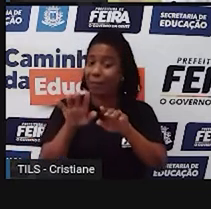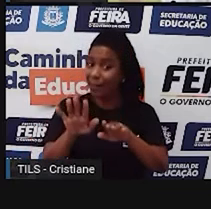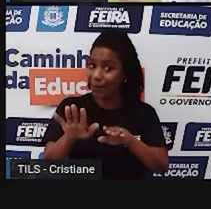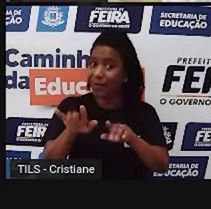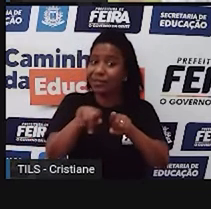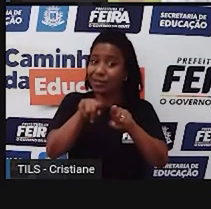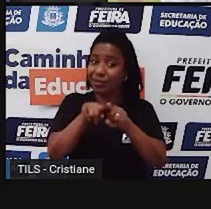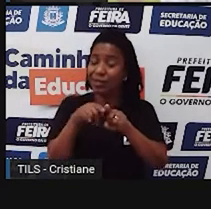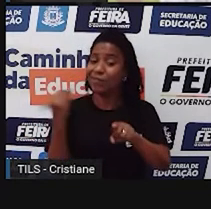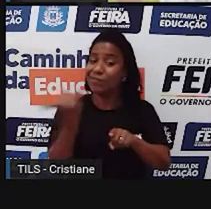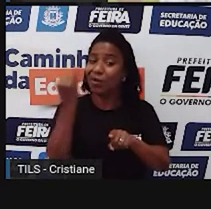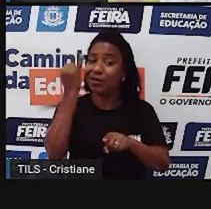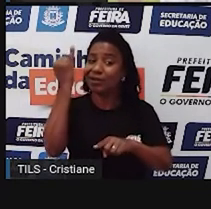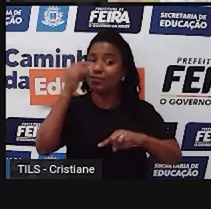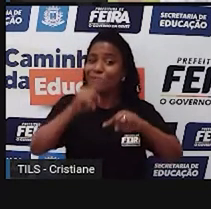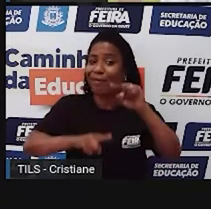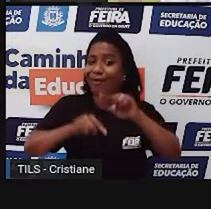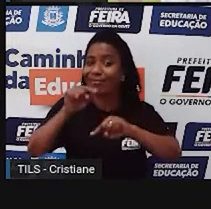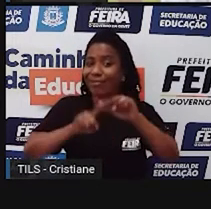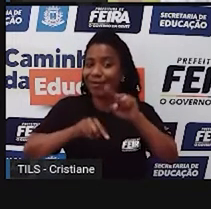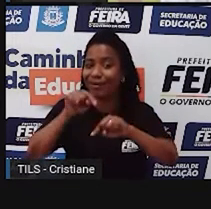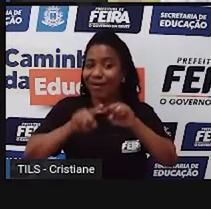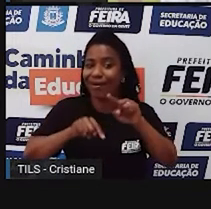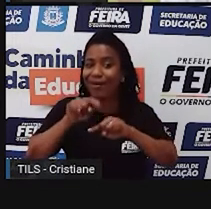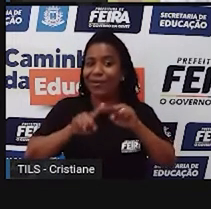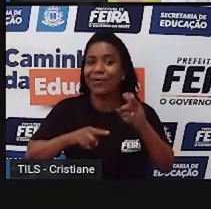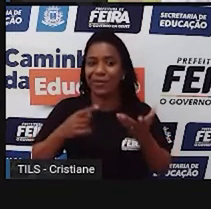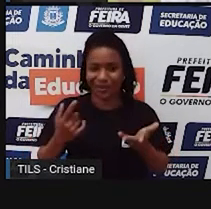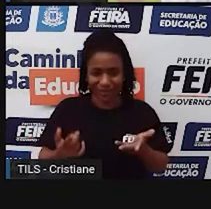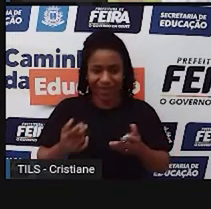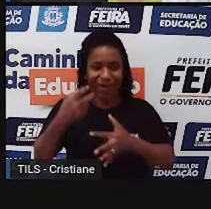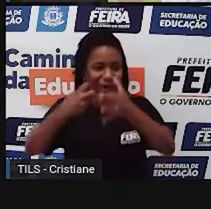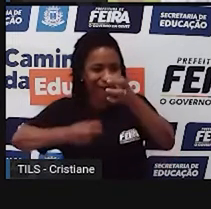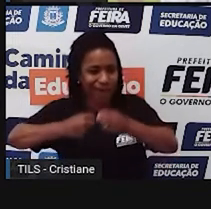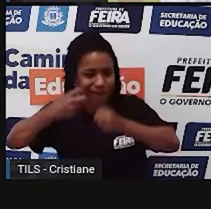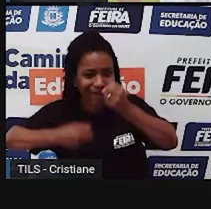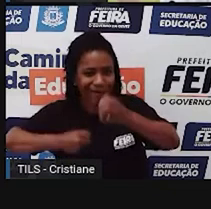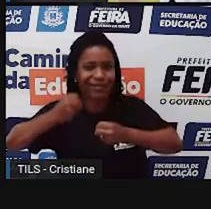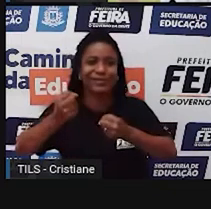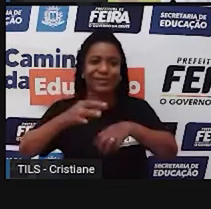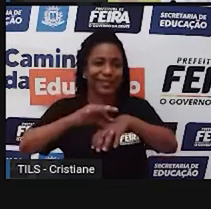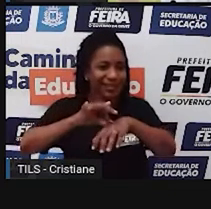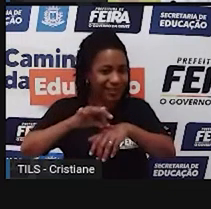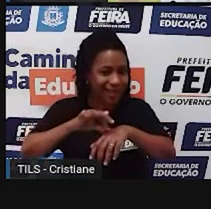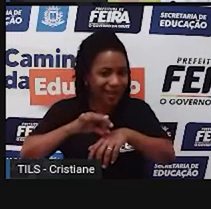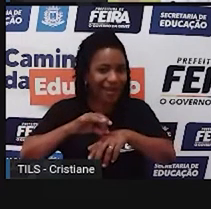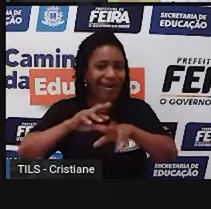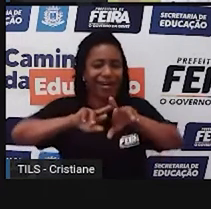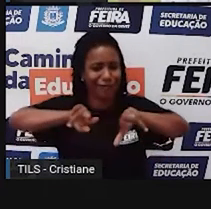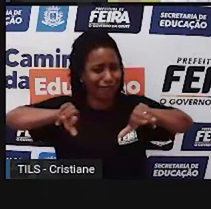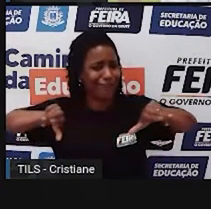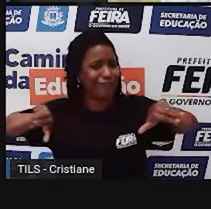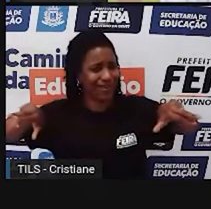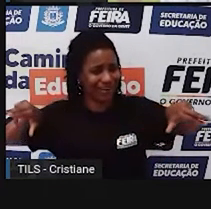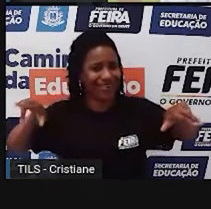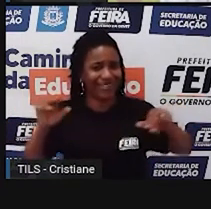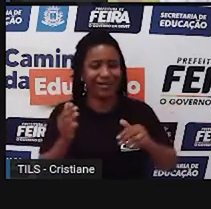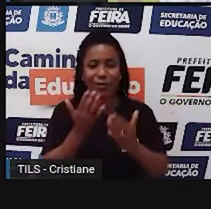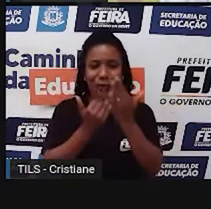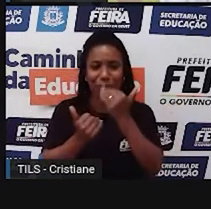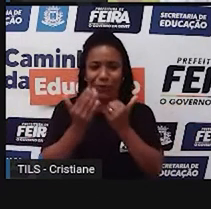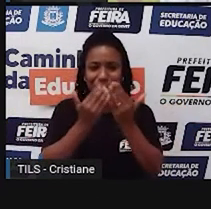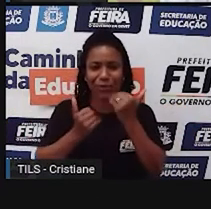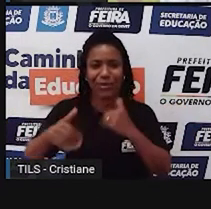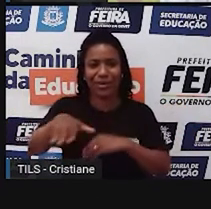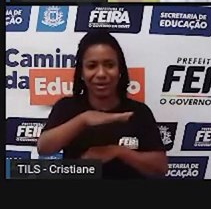-primas, elas iam o quê? Alimentar a indústria, alimentar também a população de modo geral. Houve também o advento da ciência,